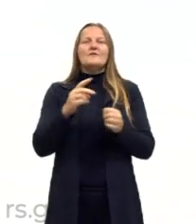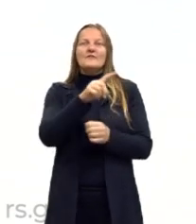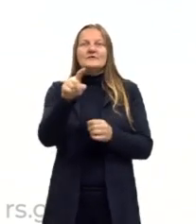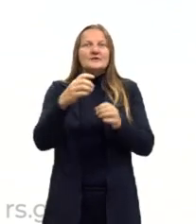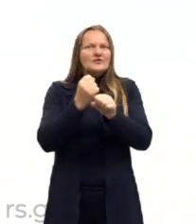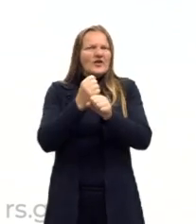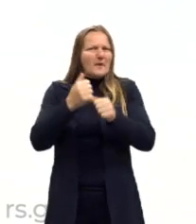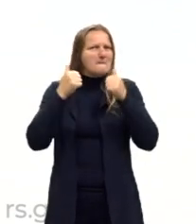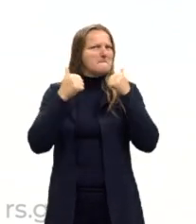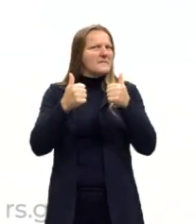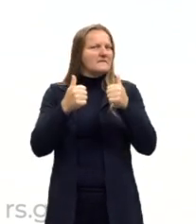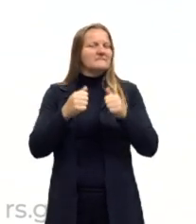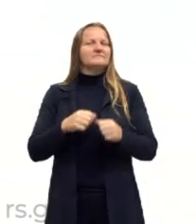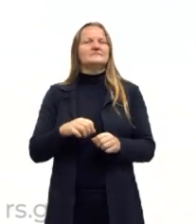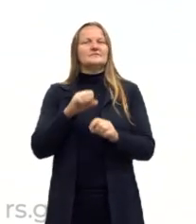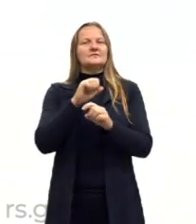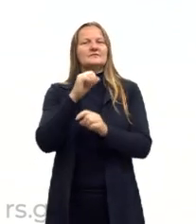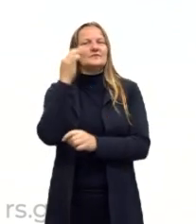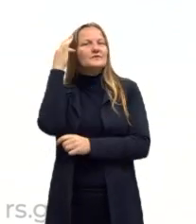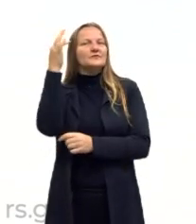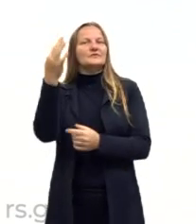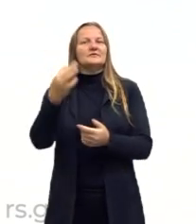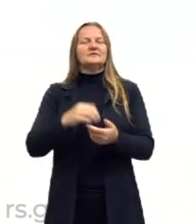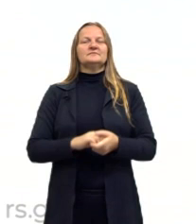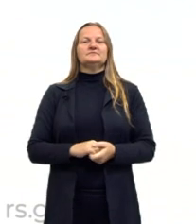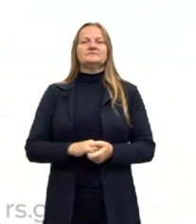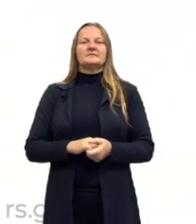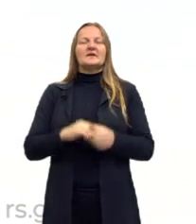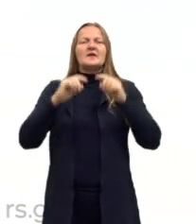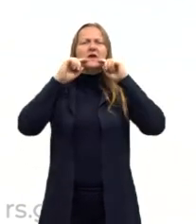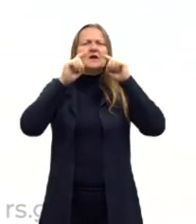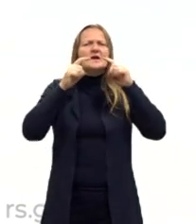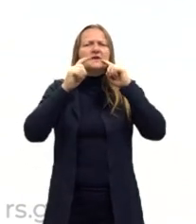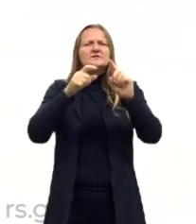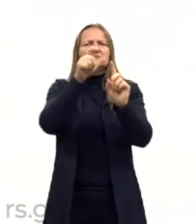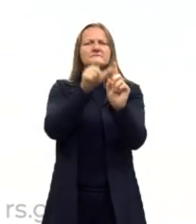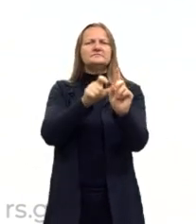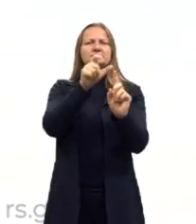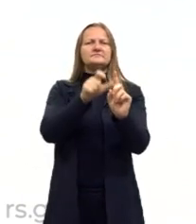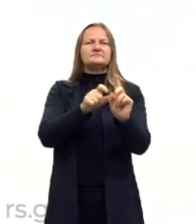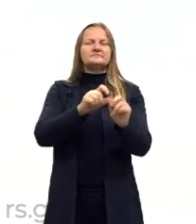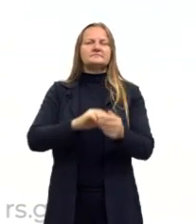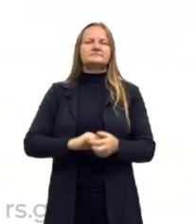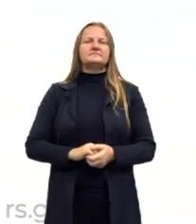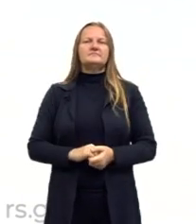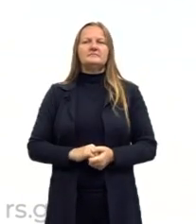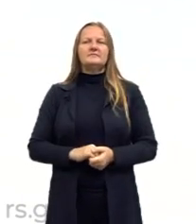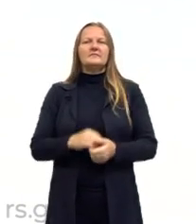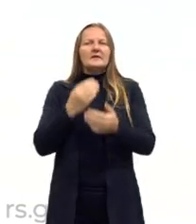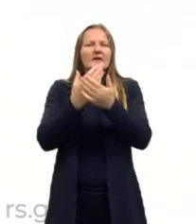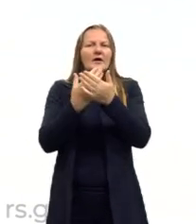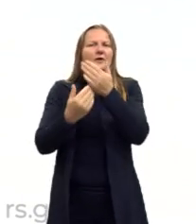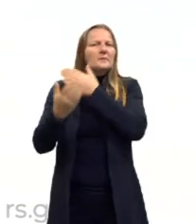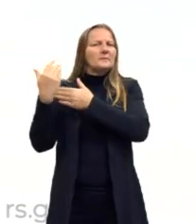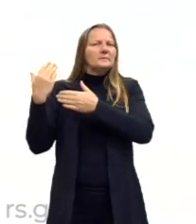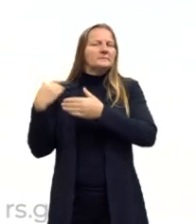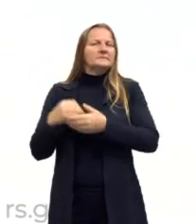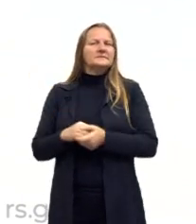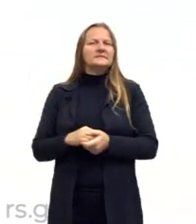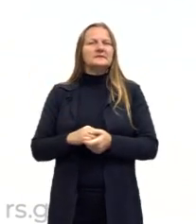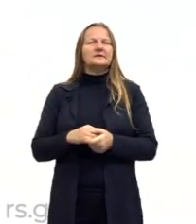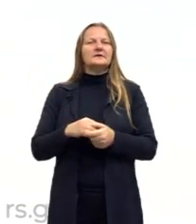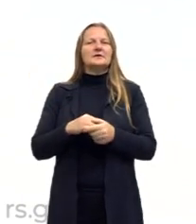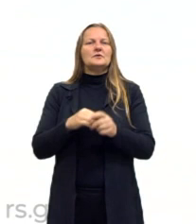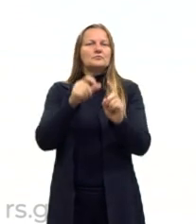filosofia, esse é teu compromisso. Crítica à metafísica, ok. Na aula passada nós falamos sobre a metafísica,